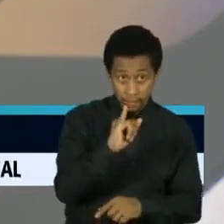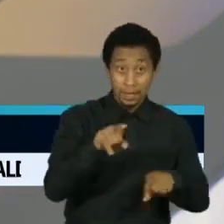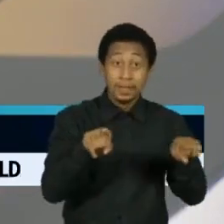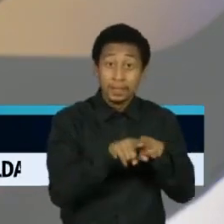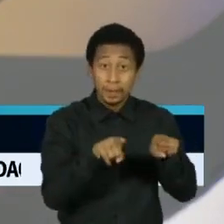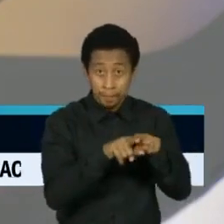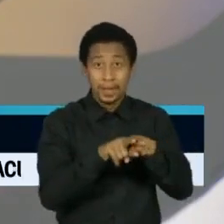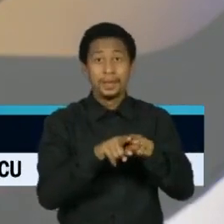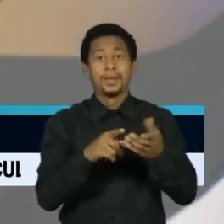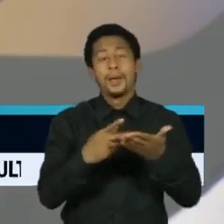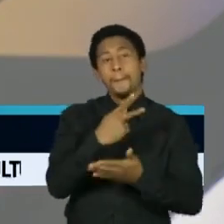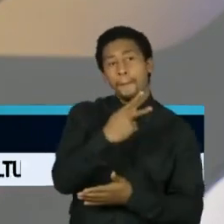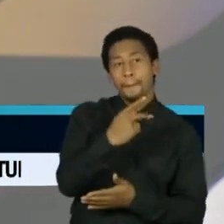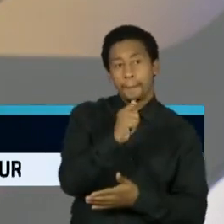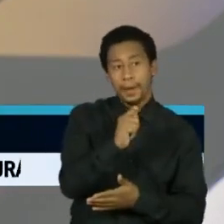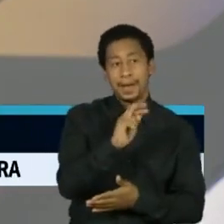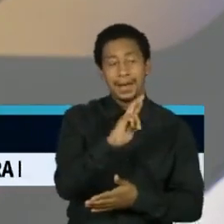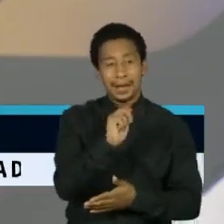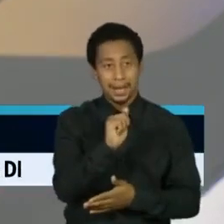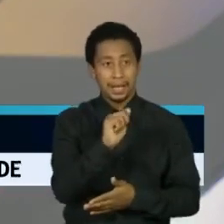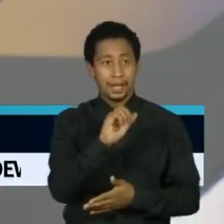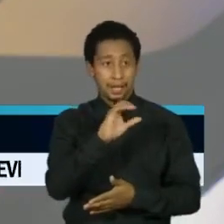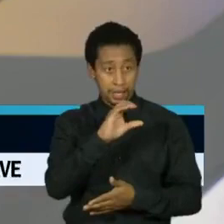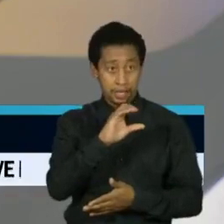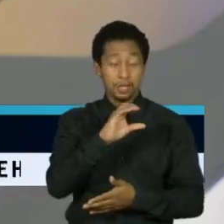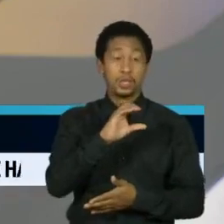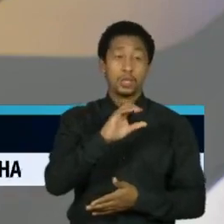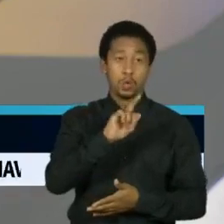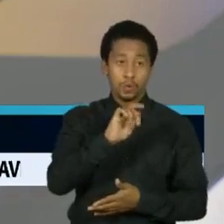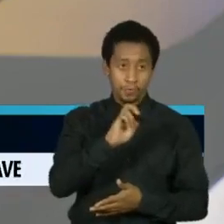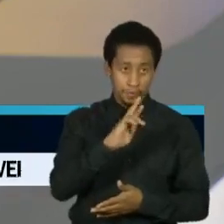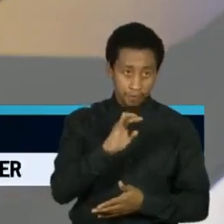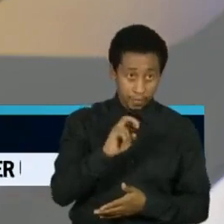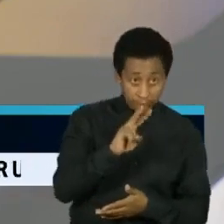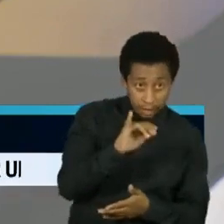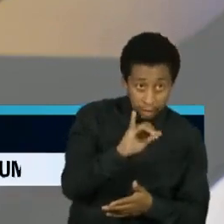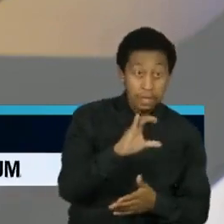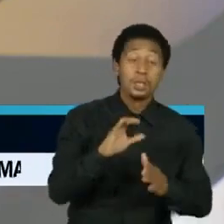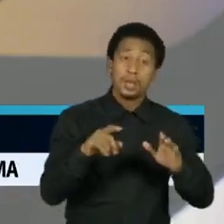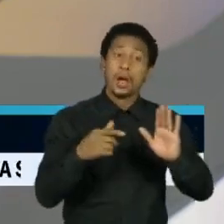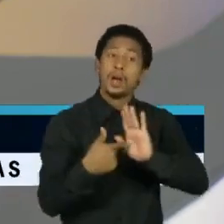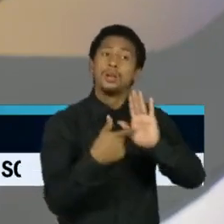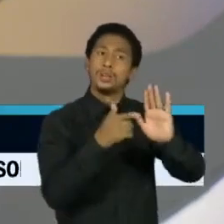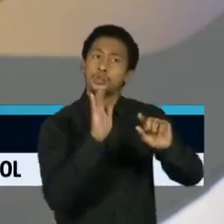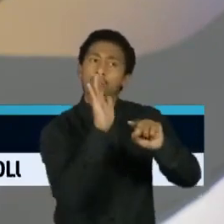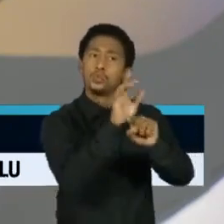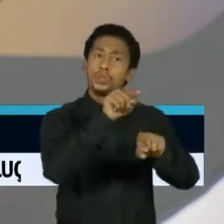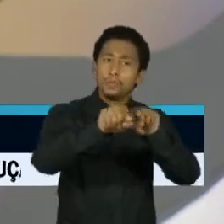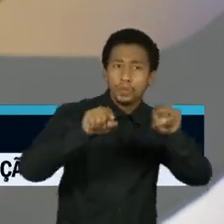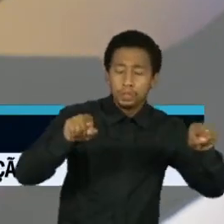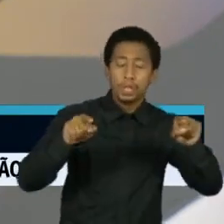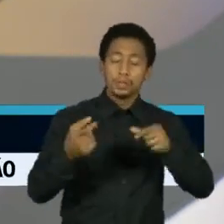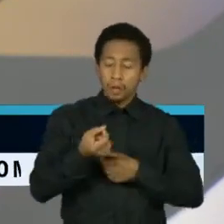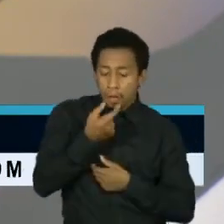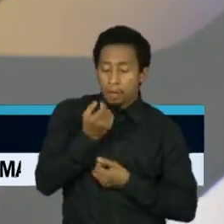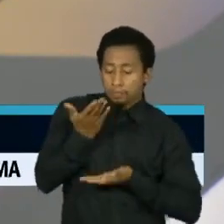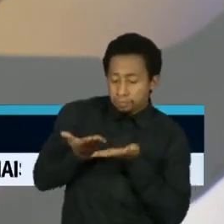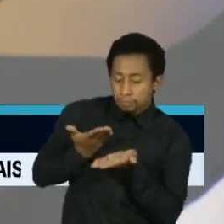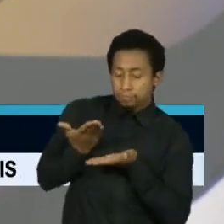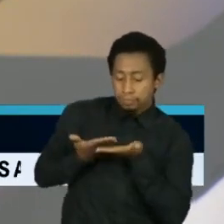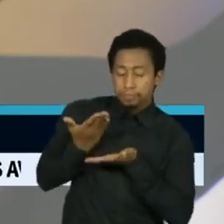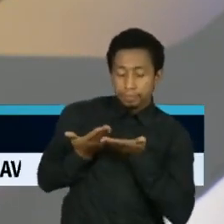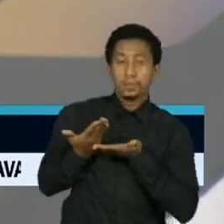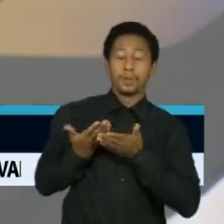usar esses remédios precocemente, como é o que eles devem ser utilizados, e eles precocemente, estes funcionam, nós